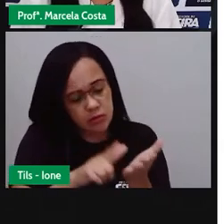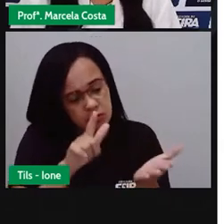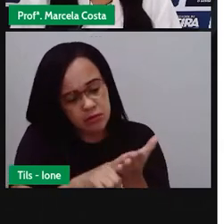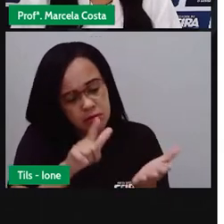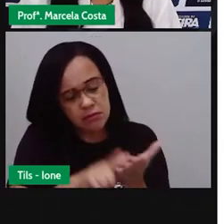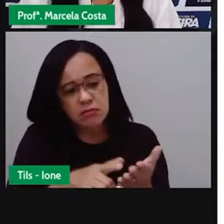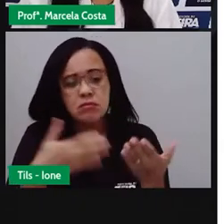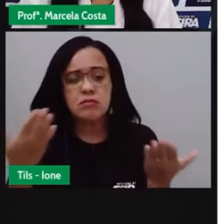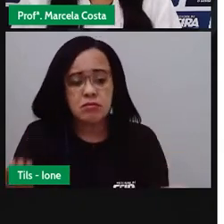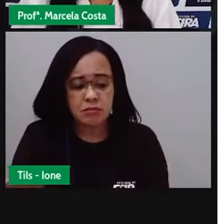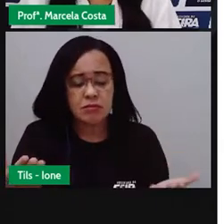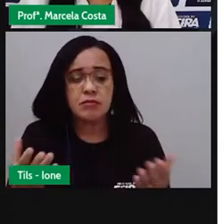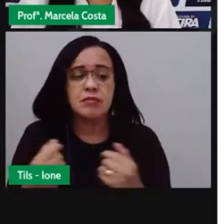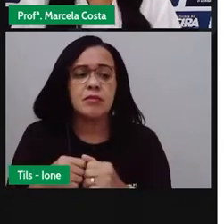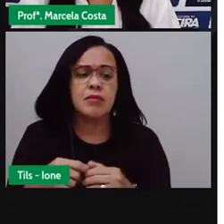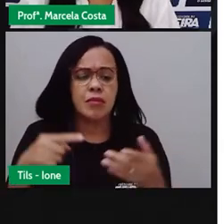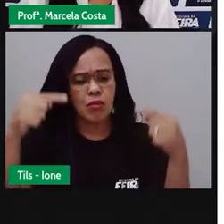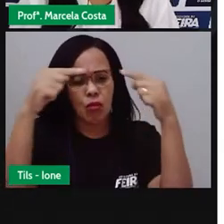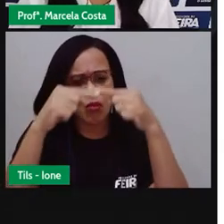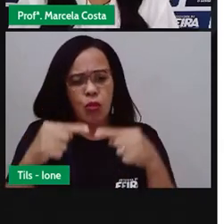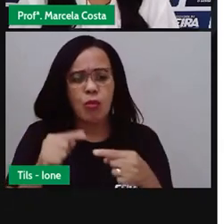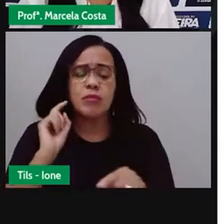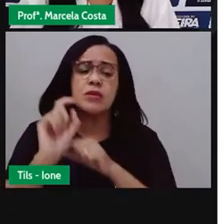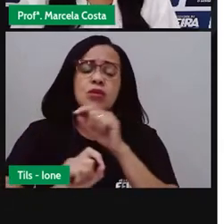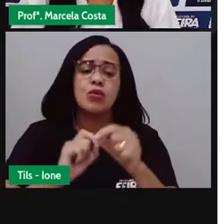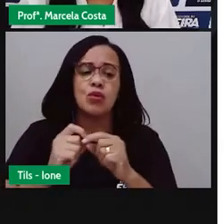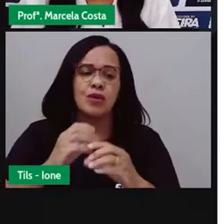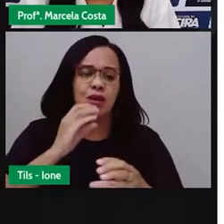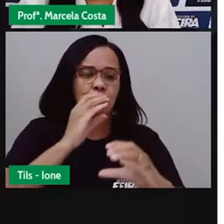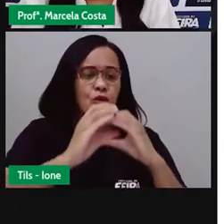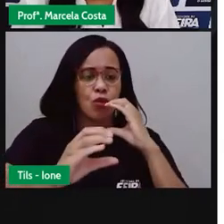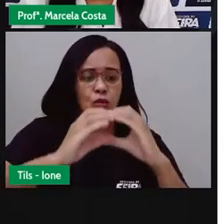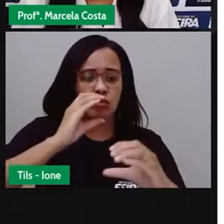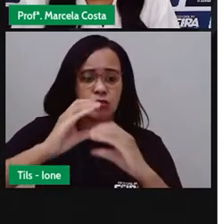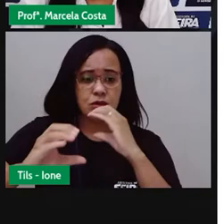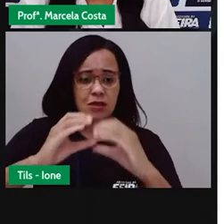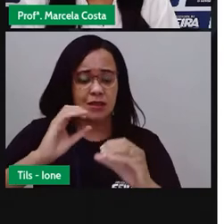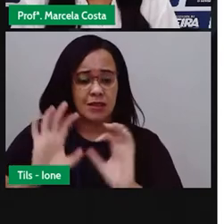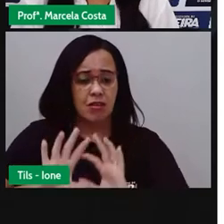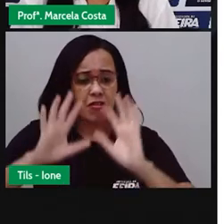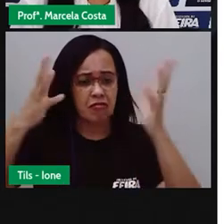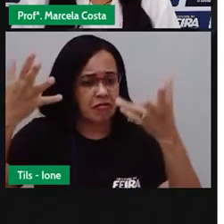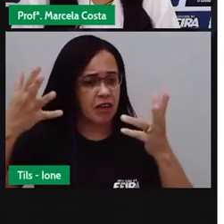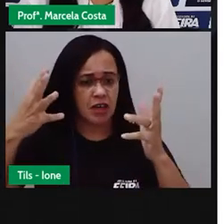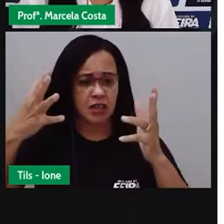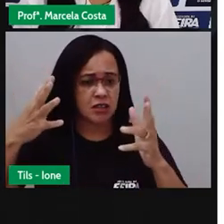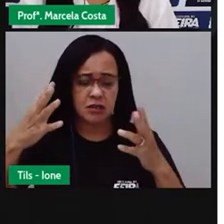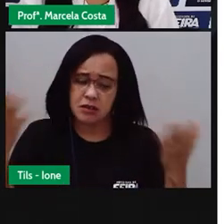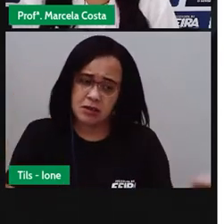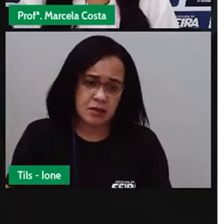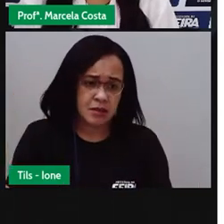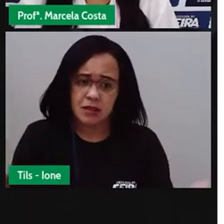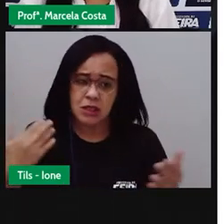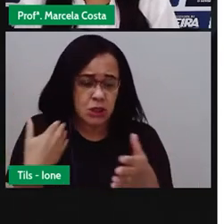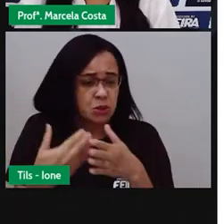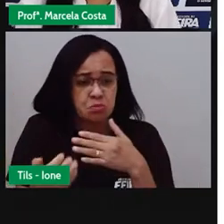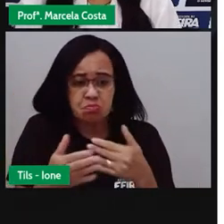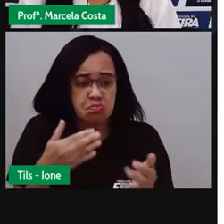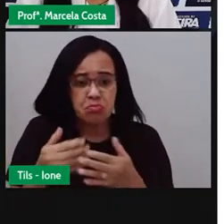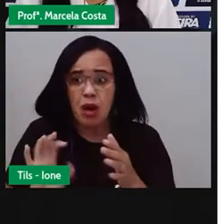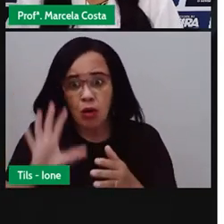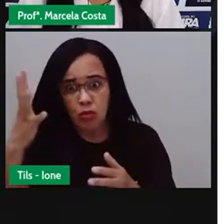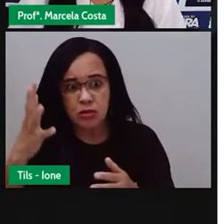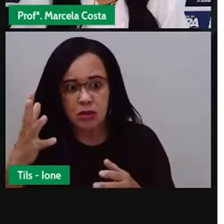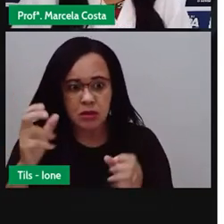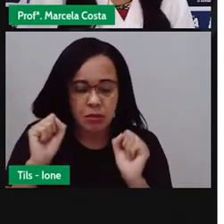estabelece uma comunicação sobre um evento. Sobre algum evento, algum acontecimento.